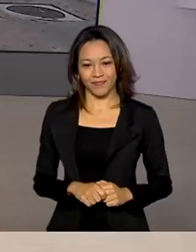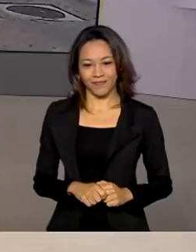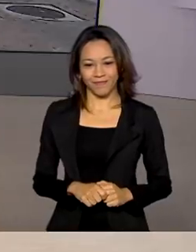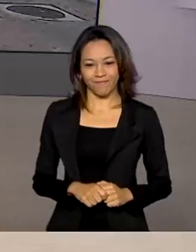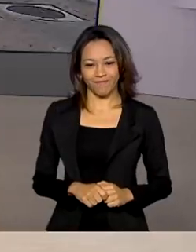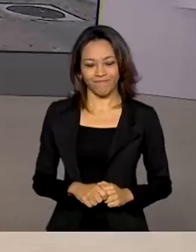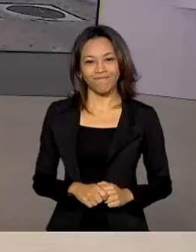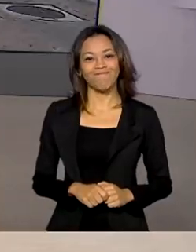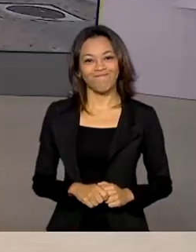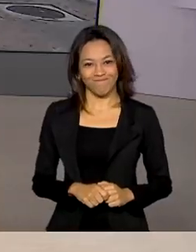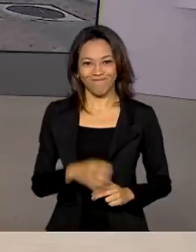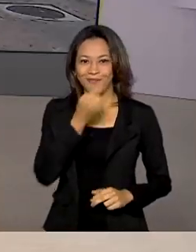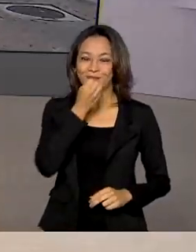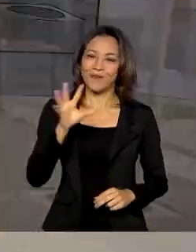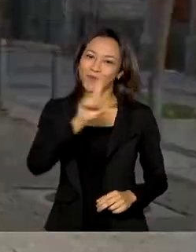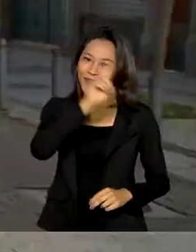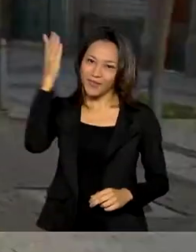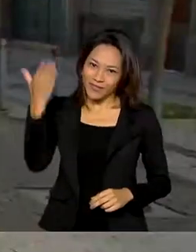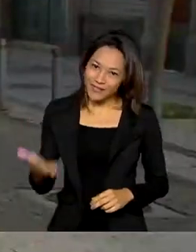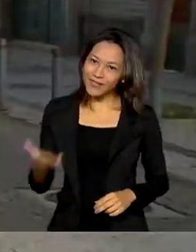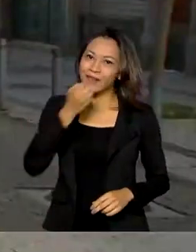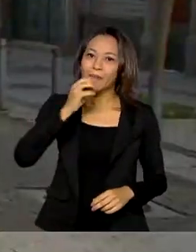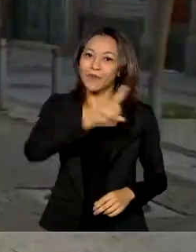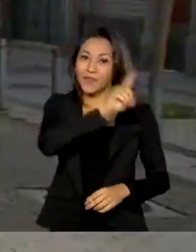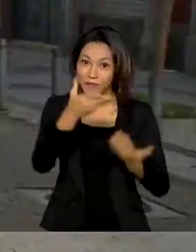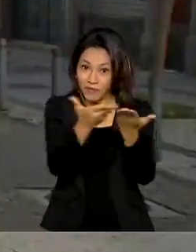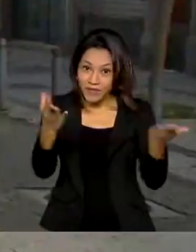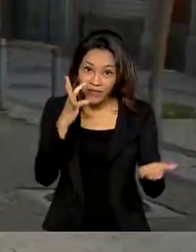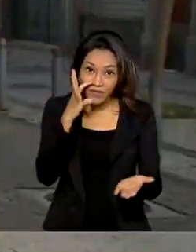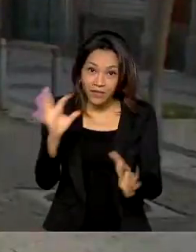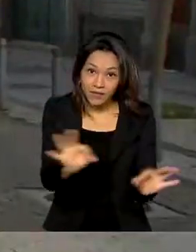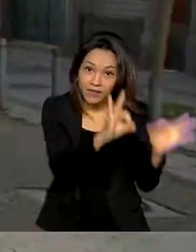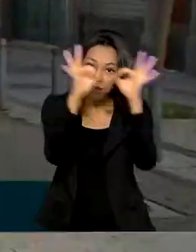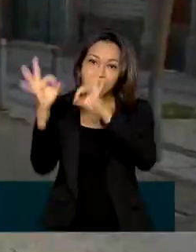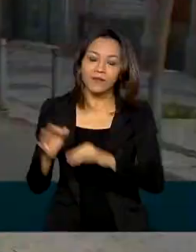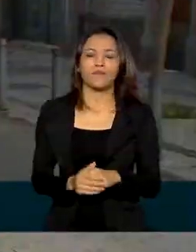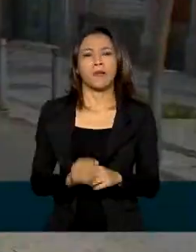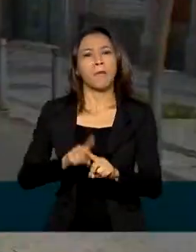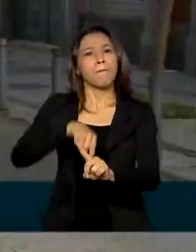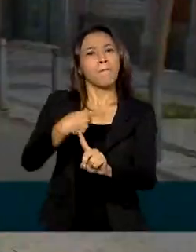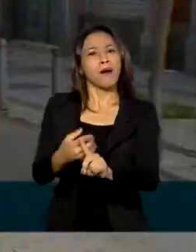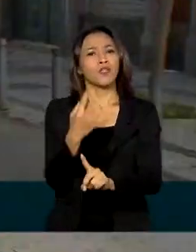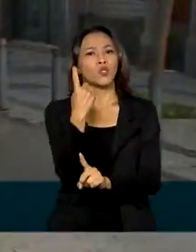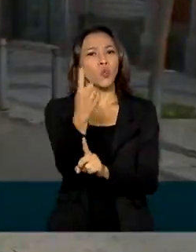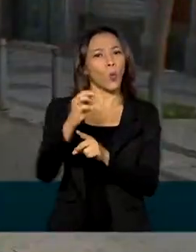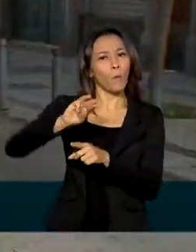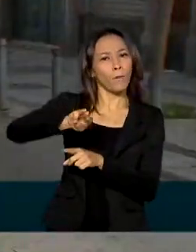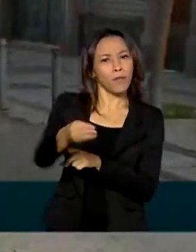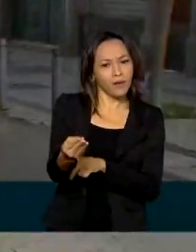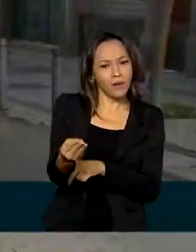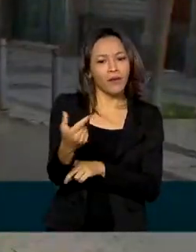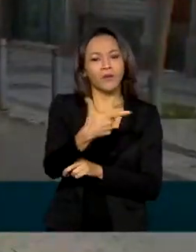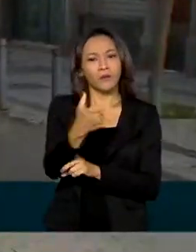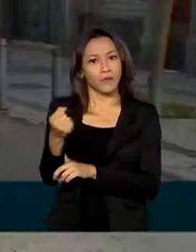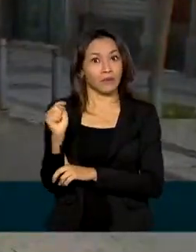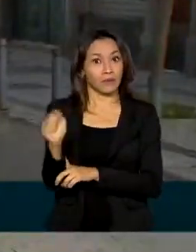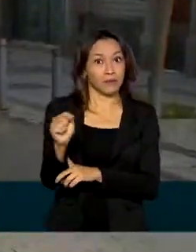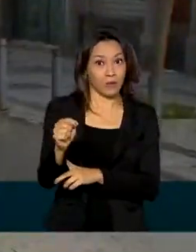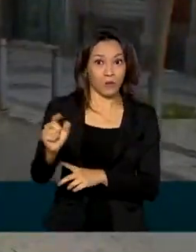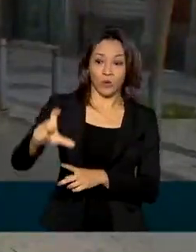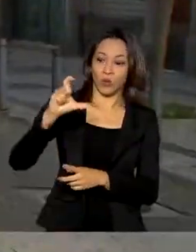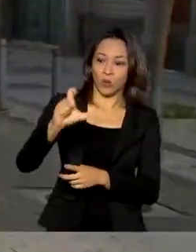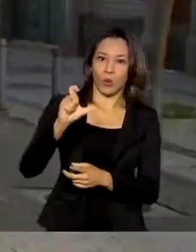Perfeito, Daniele. Bom dia para você. Bom dia a todos que nos assistem. Mais de um milhão e vinte e duas mil doses da vacina COVAX Facility